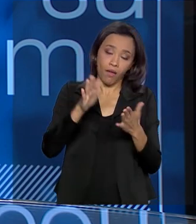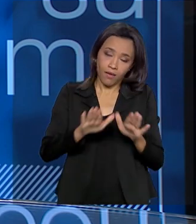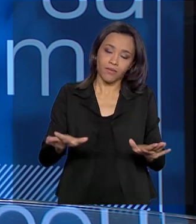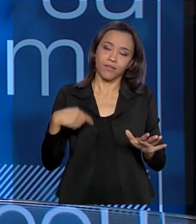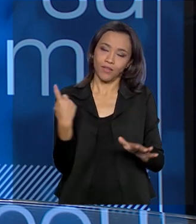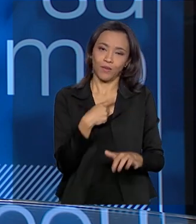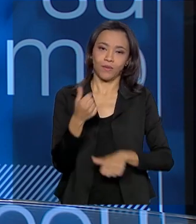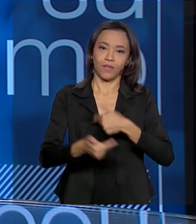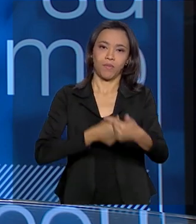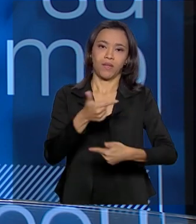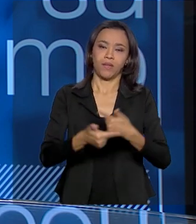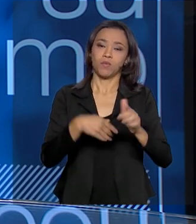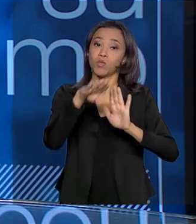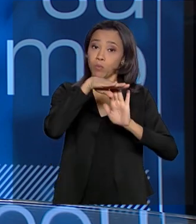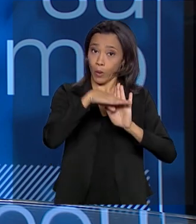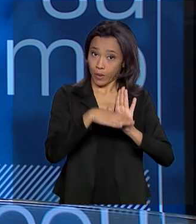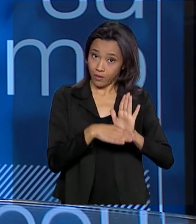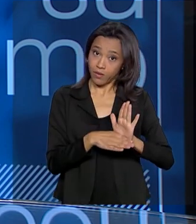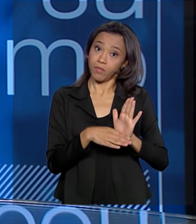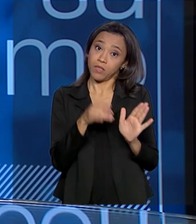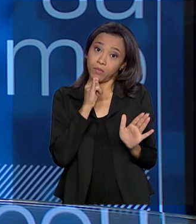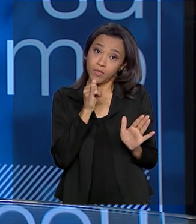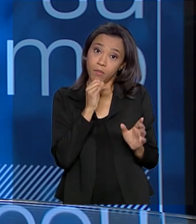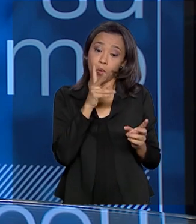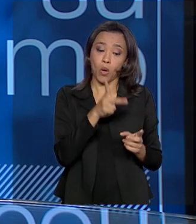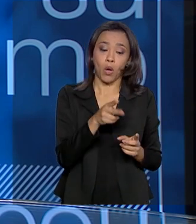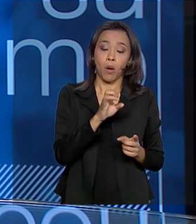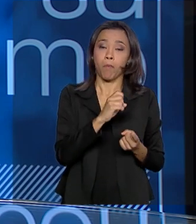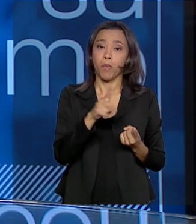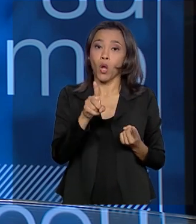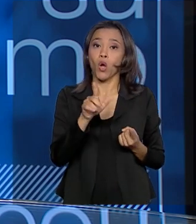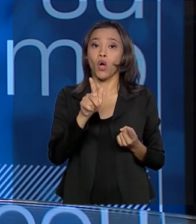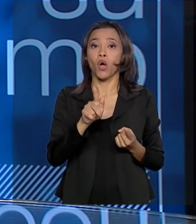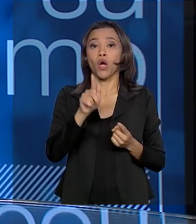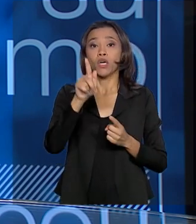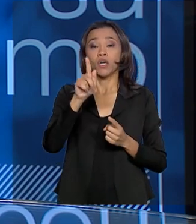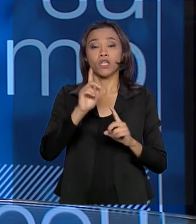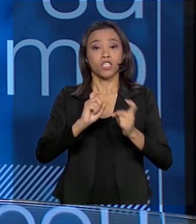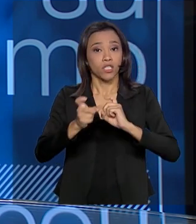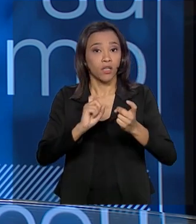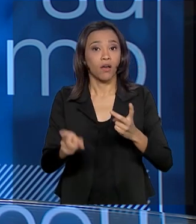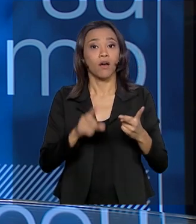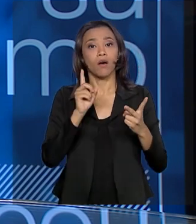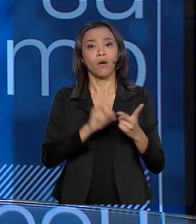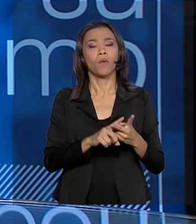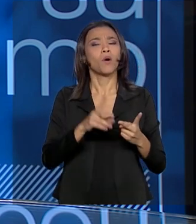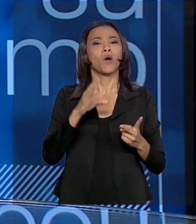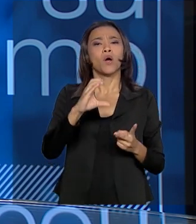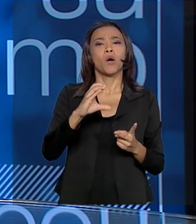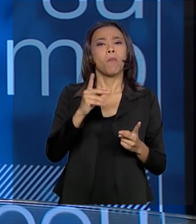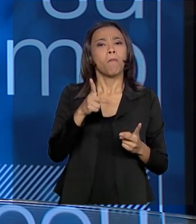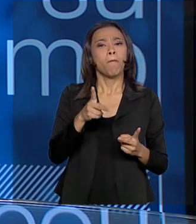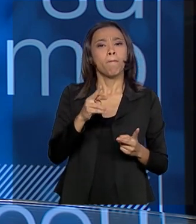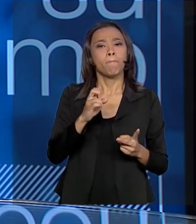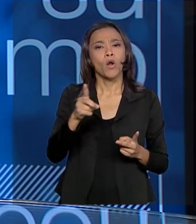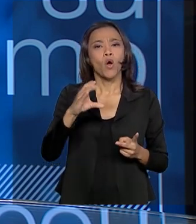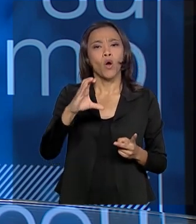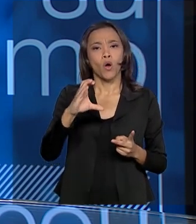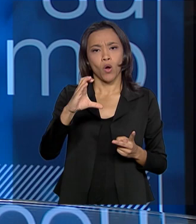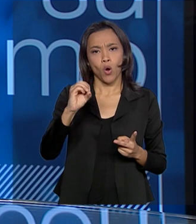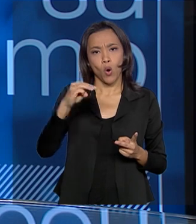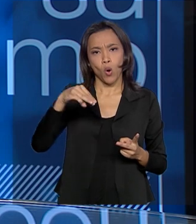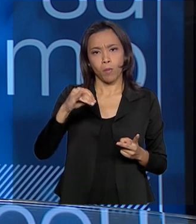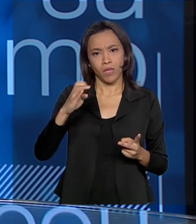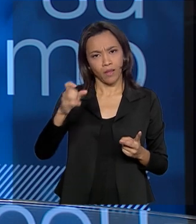trabalhamos, desses programas como, por exemplo, progestão, procomitê, o próprio Qualiágua também, então premiações